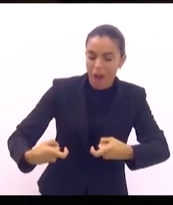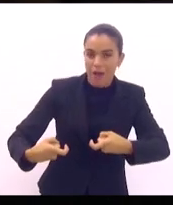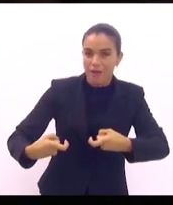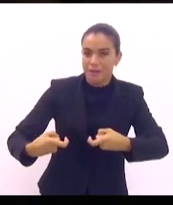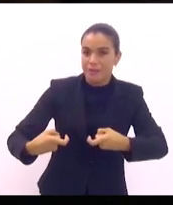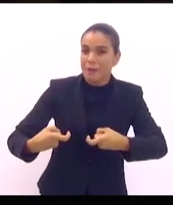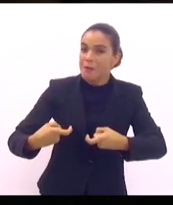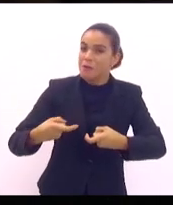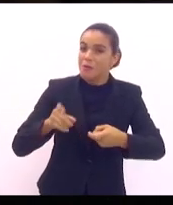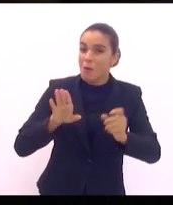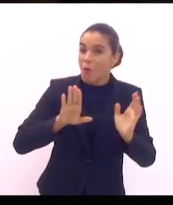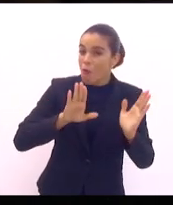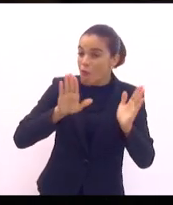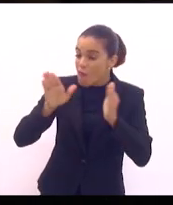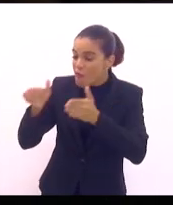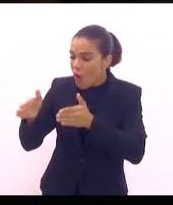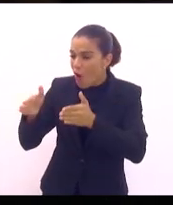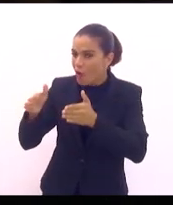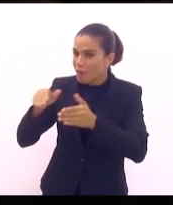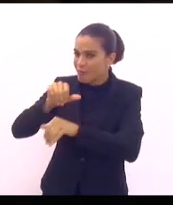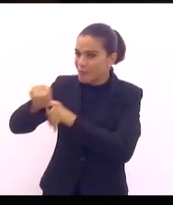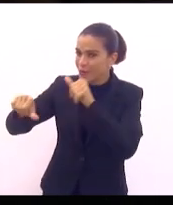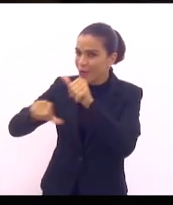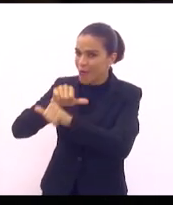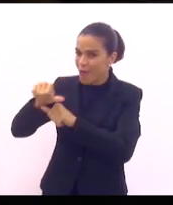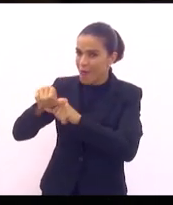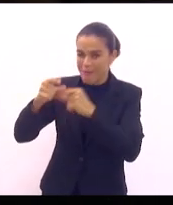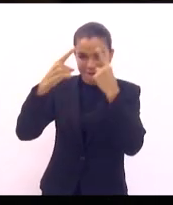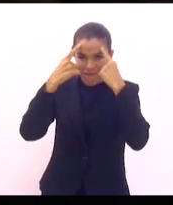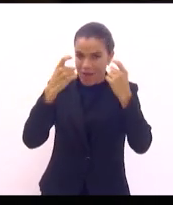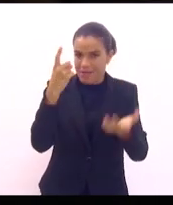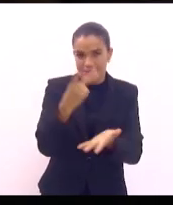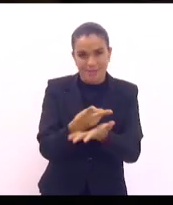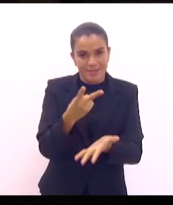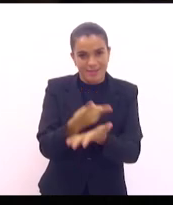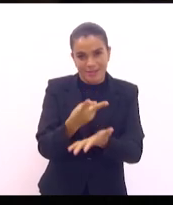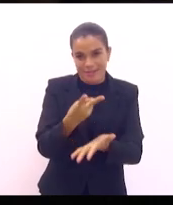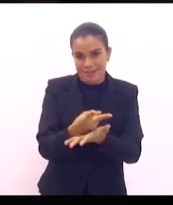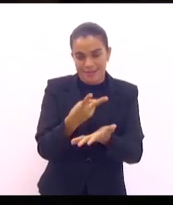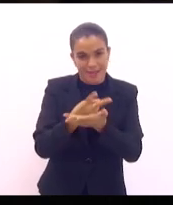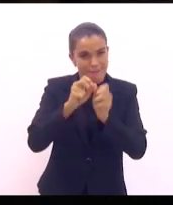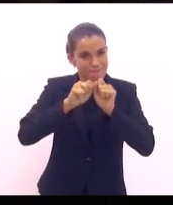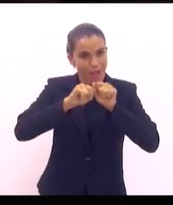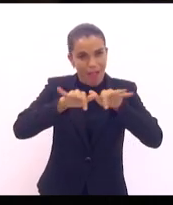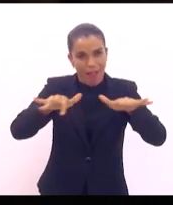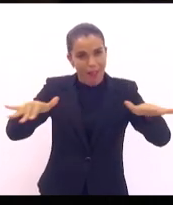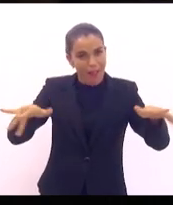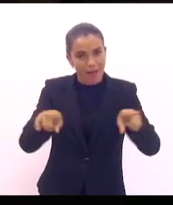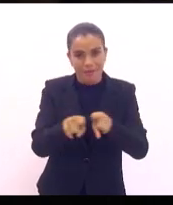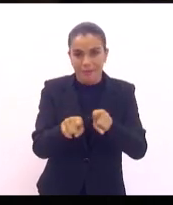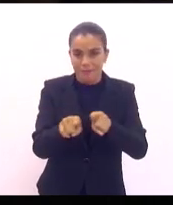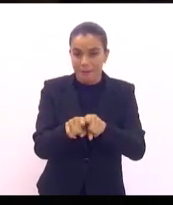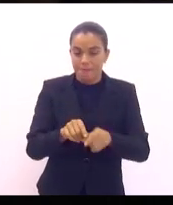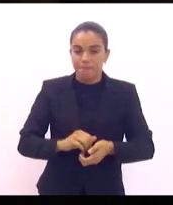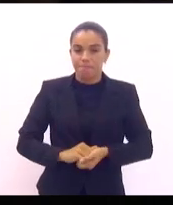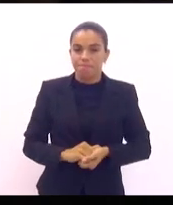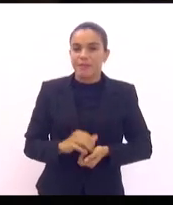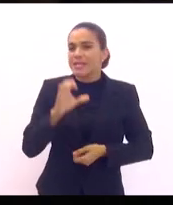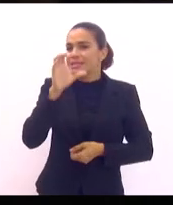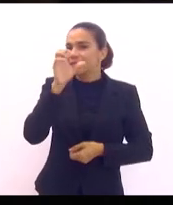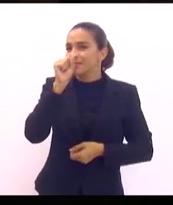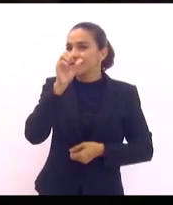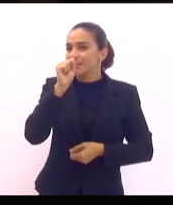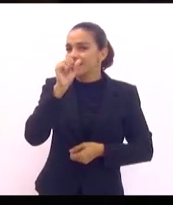foco, não a virulência nem a violência. Já no sábado